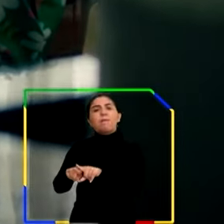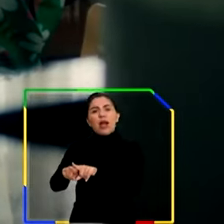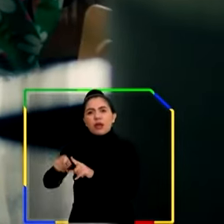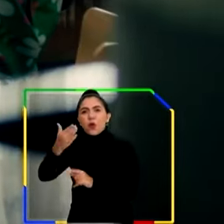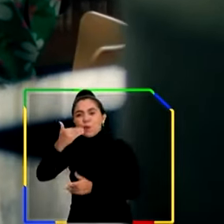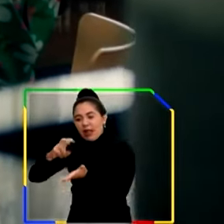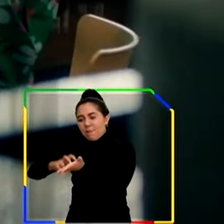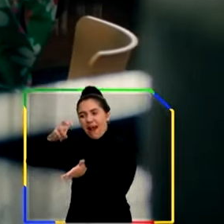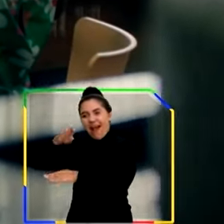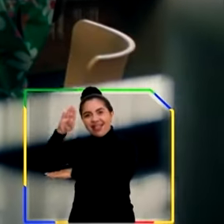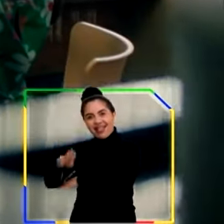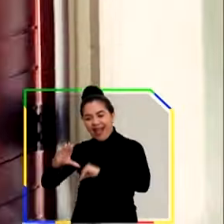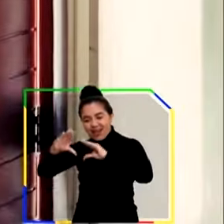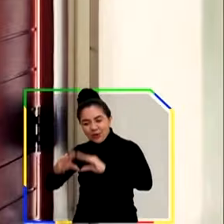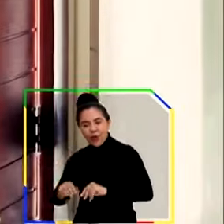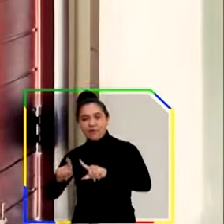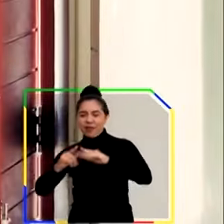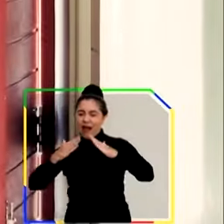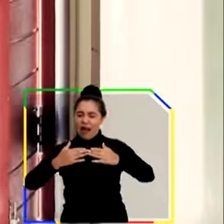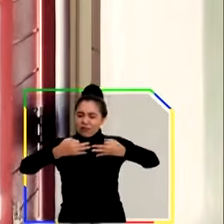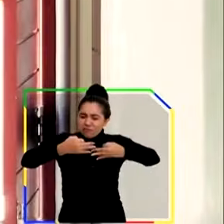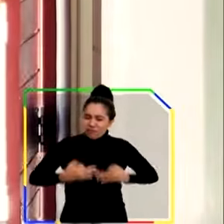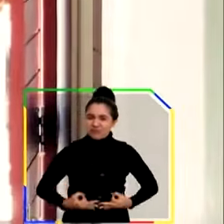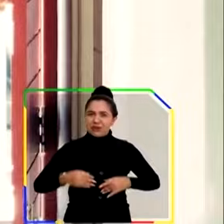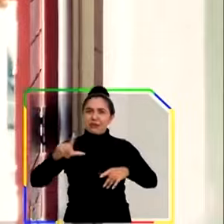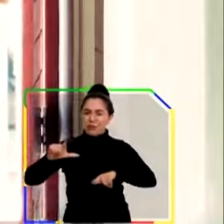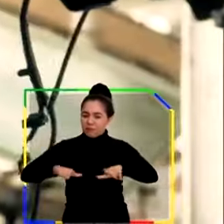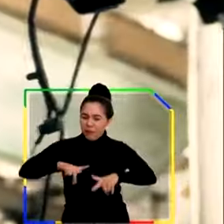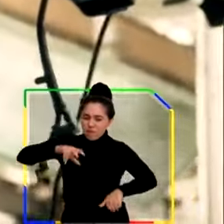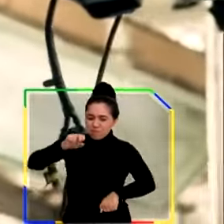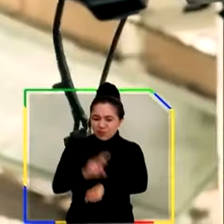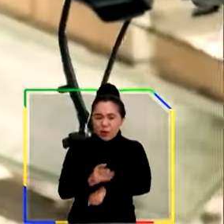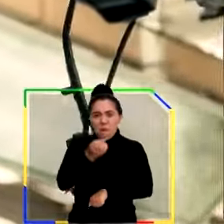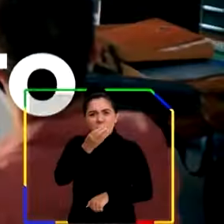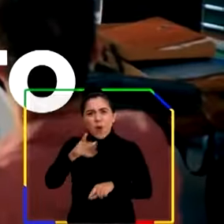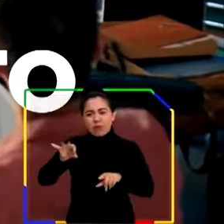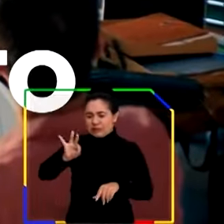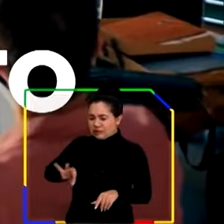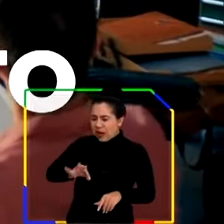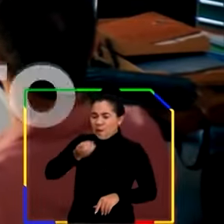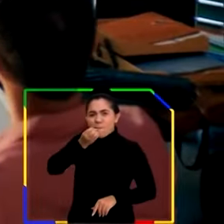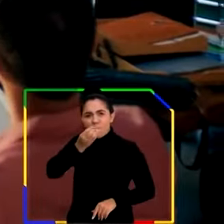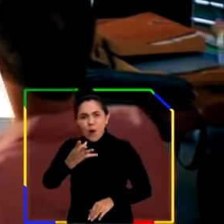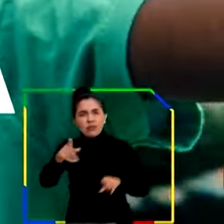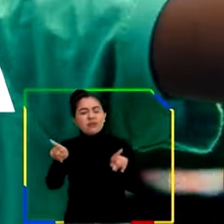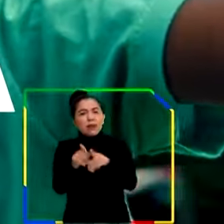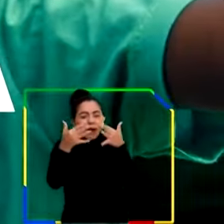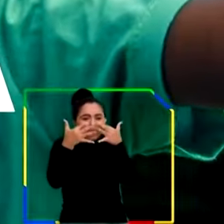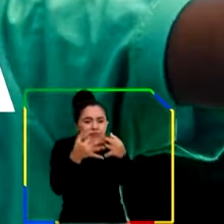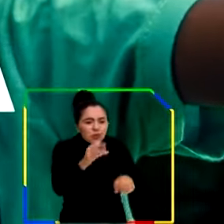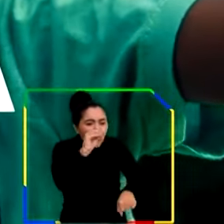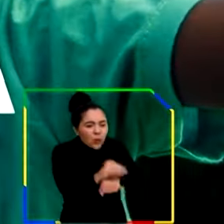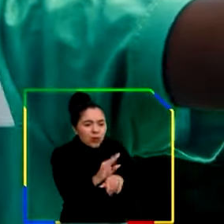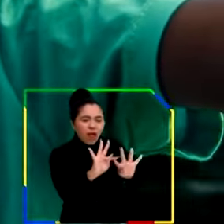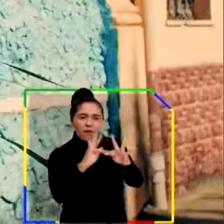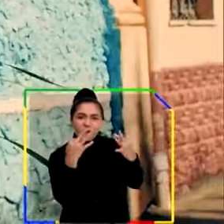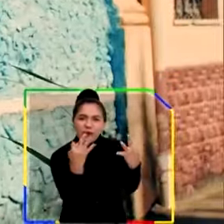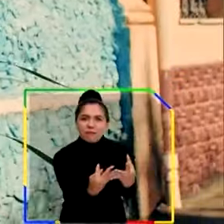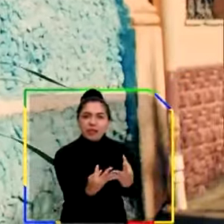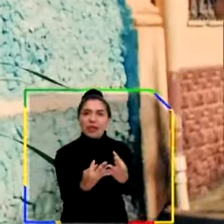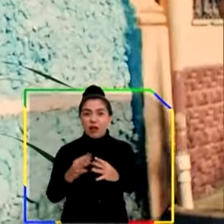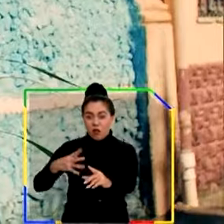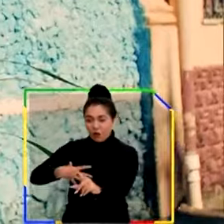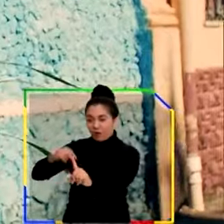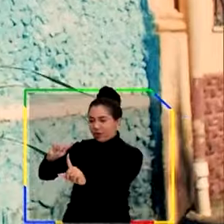direito de fazer três refeições por dia, morar com dignidade, ter um bom emprego, salário justo, segurança para cuidar da família